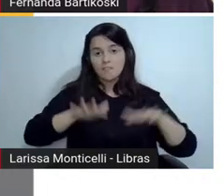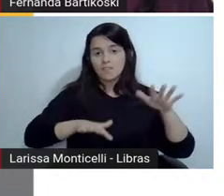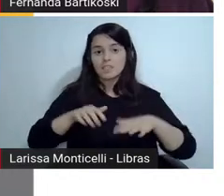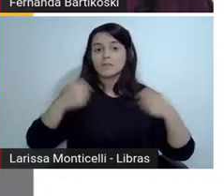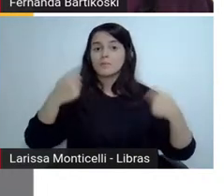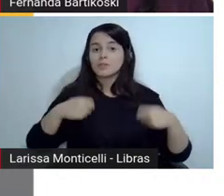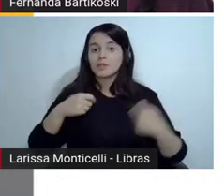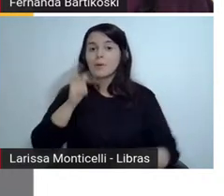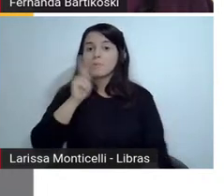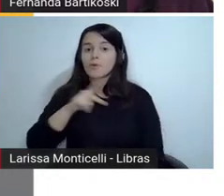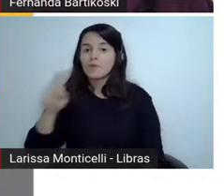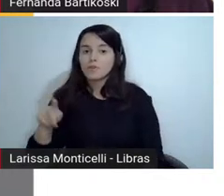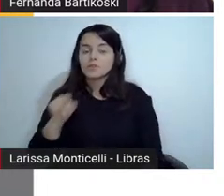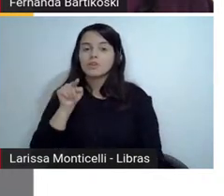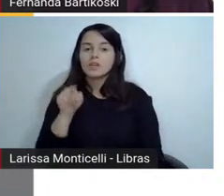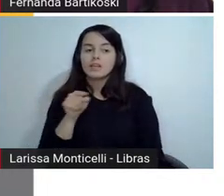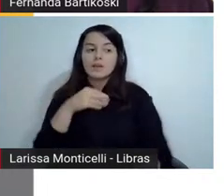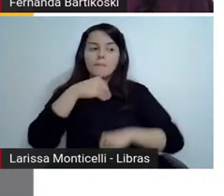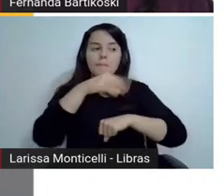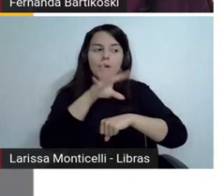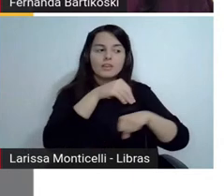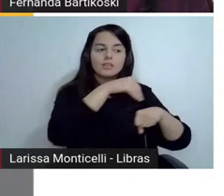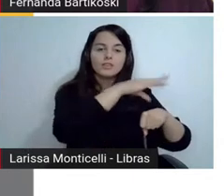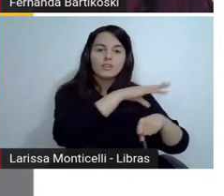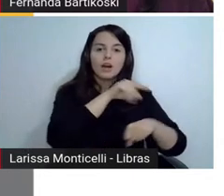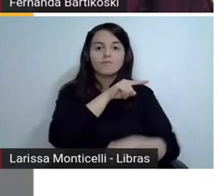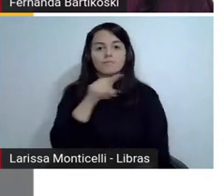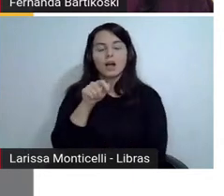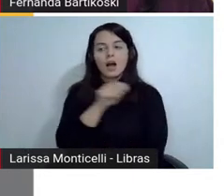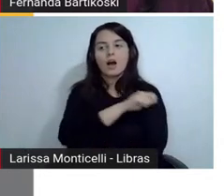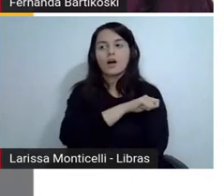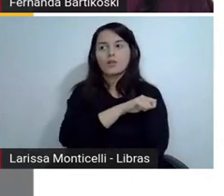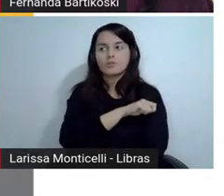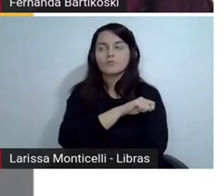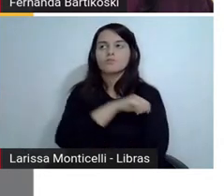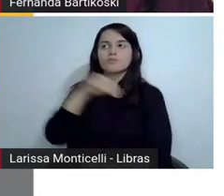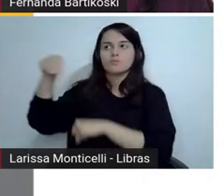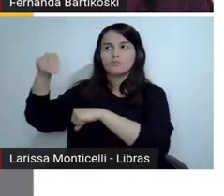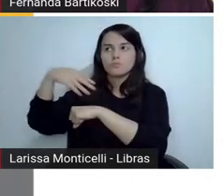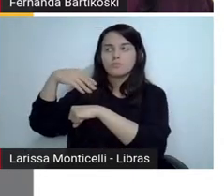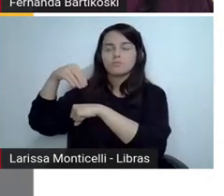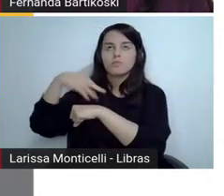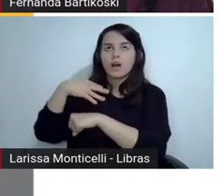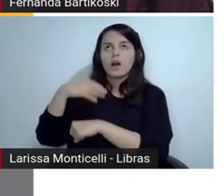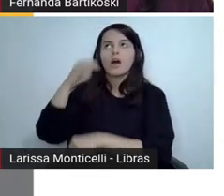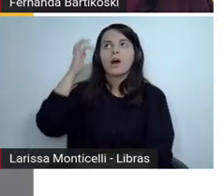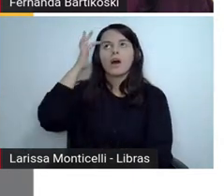sentidos mediando a leitura dos alunos e aí a gente viu aqui